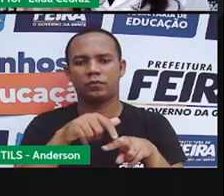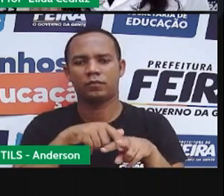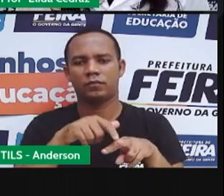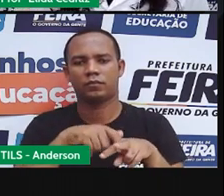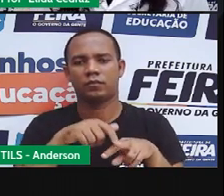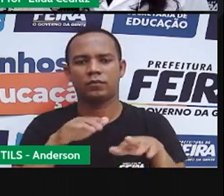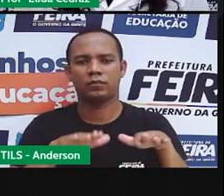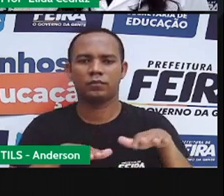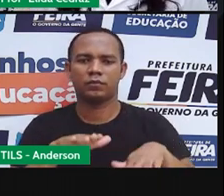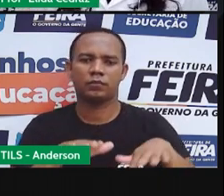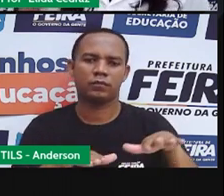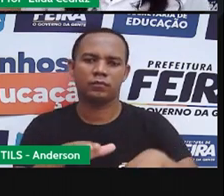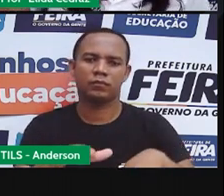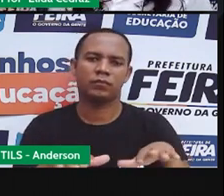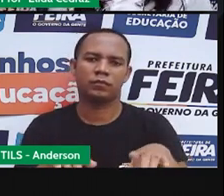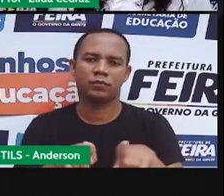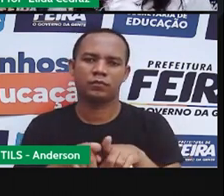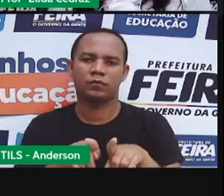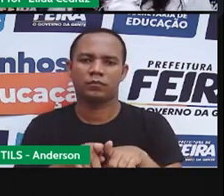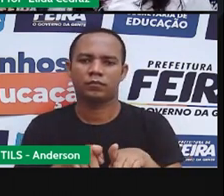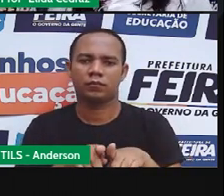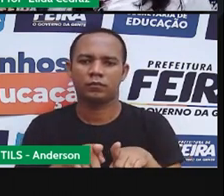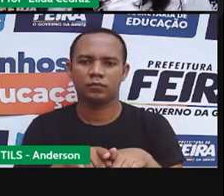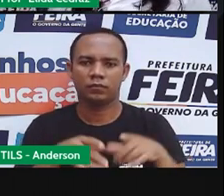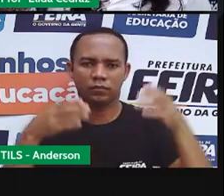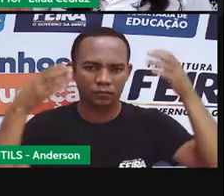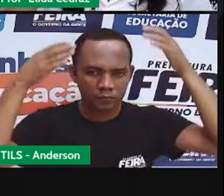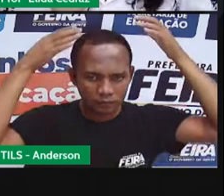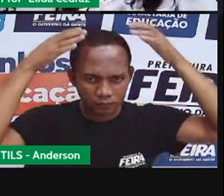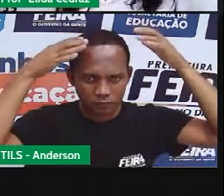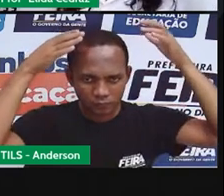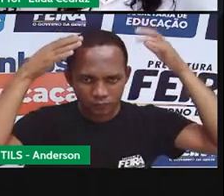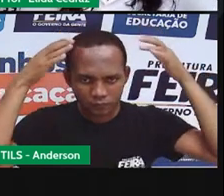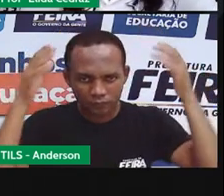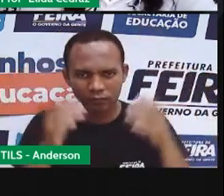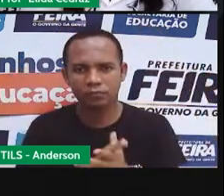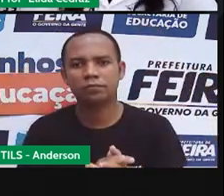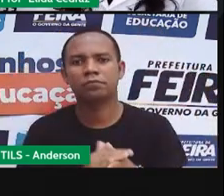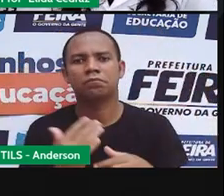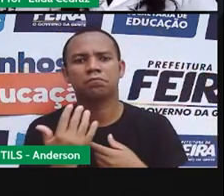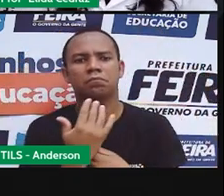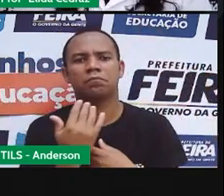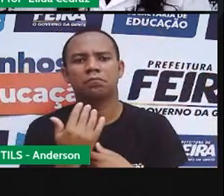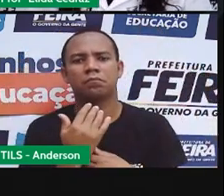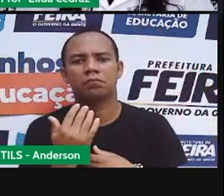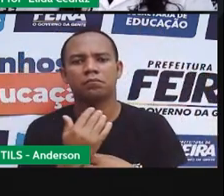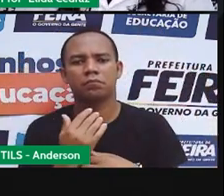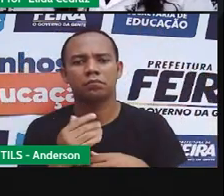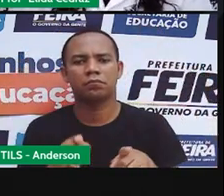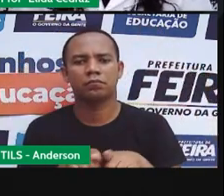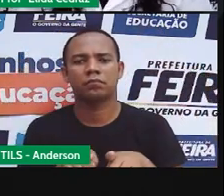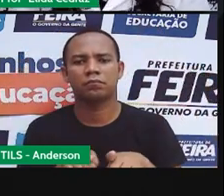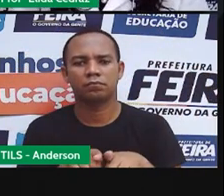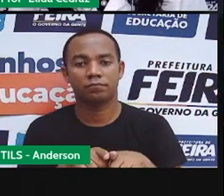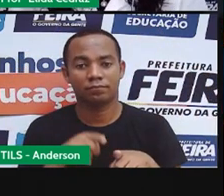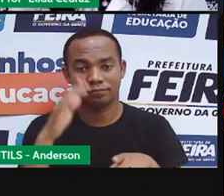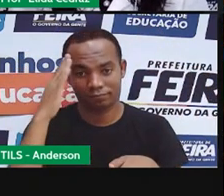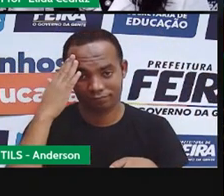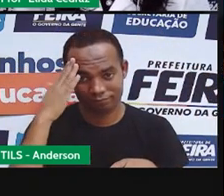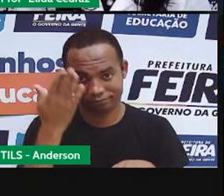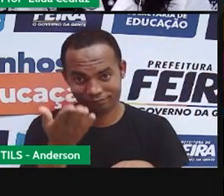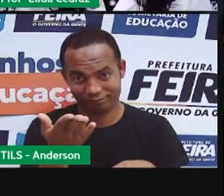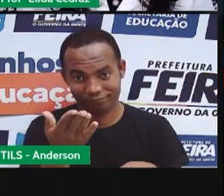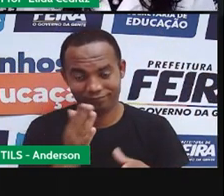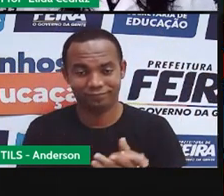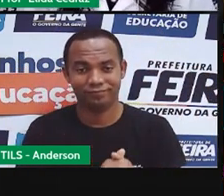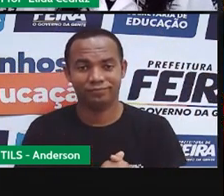isolando o calor da areia. Ela está protegendo a cabeça e ela está protegendo toda a sua pele. Entendeu como é